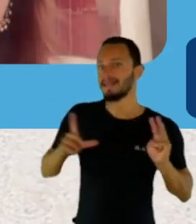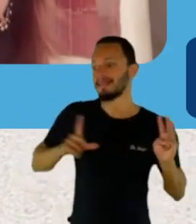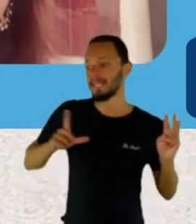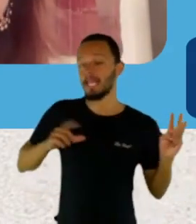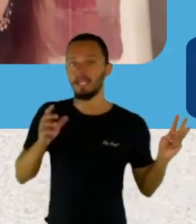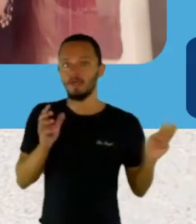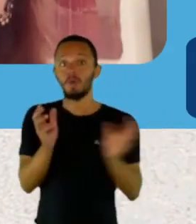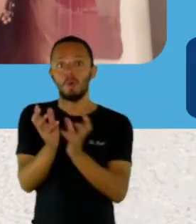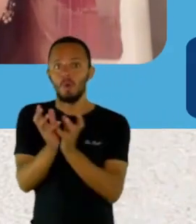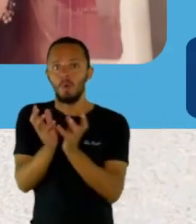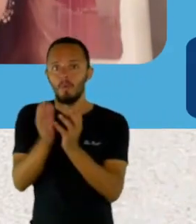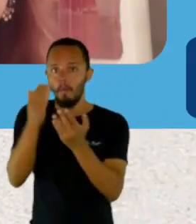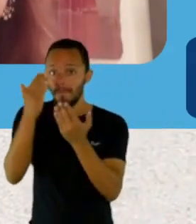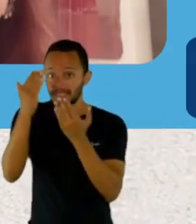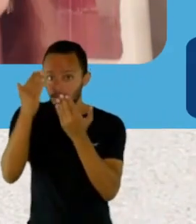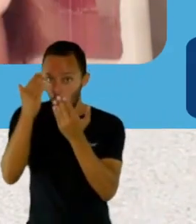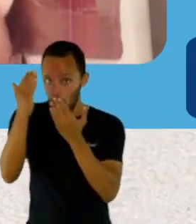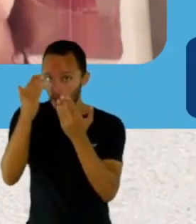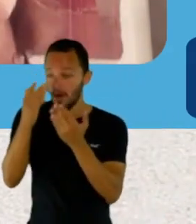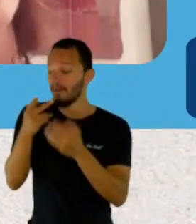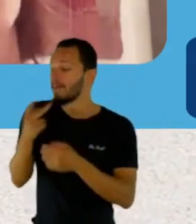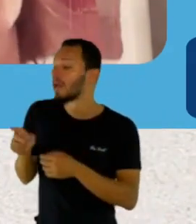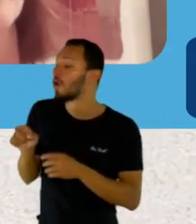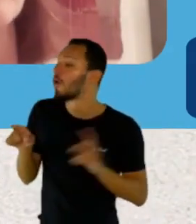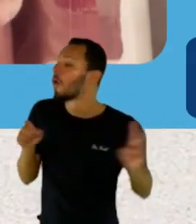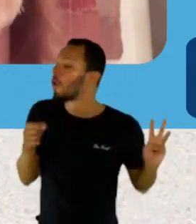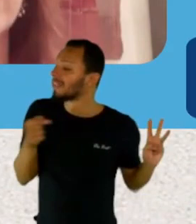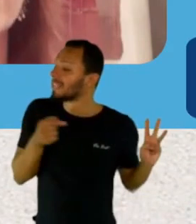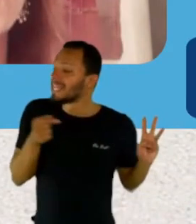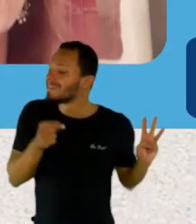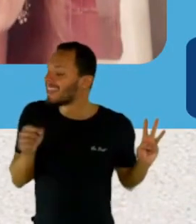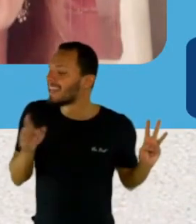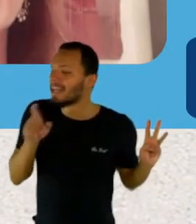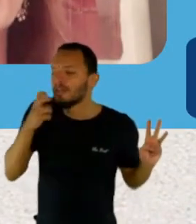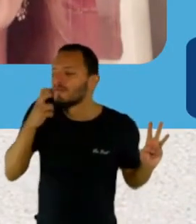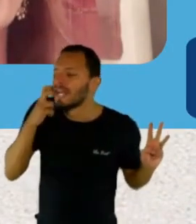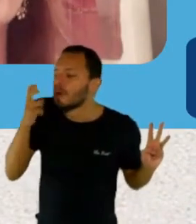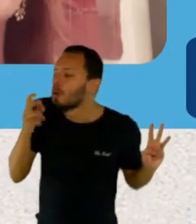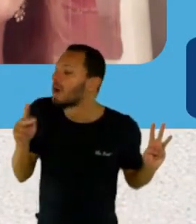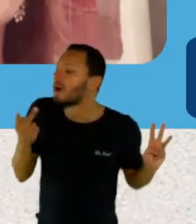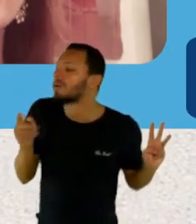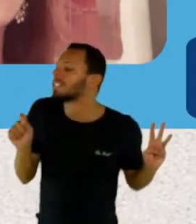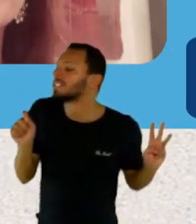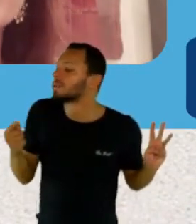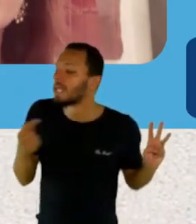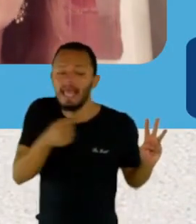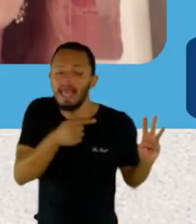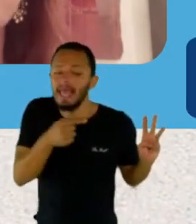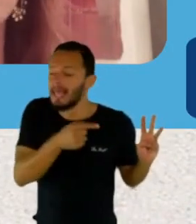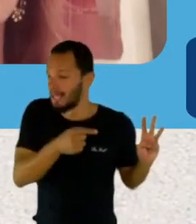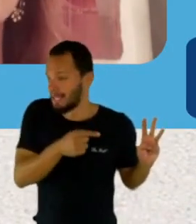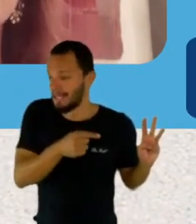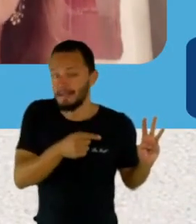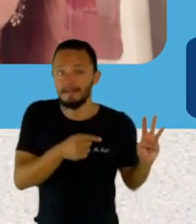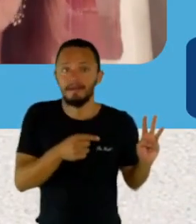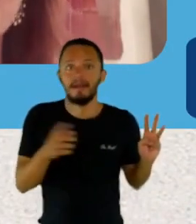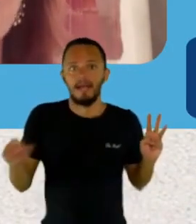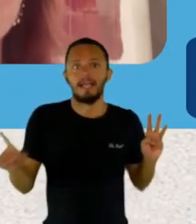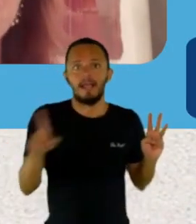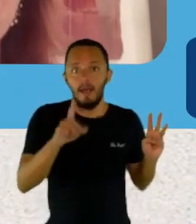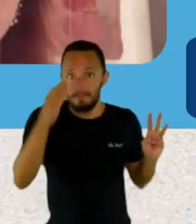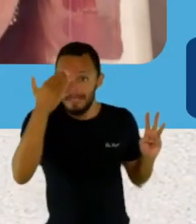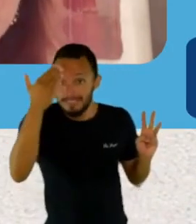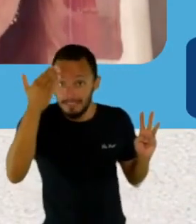o que está acontecendo? Por que elas não estão participando? Às vezes, elas estão com vergonha, não sei. E o feedback foi o seguinte. Se elas